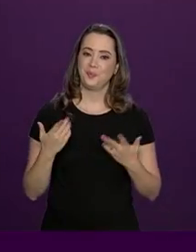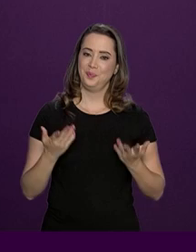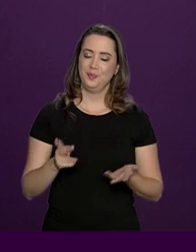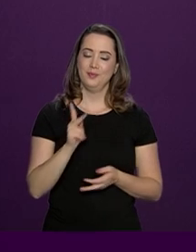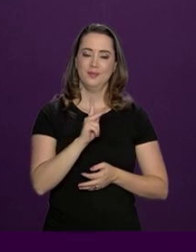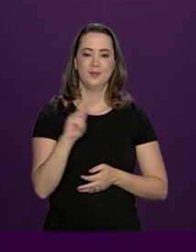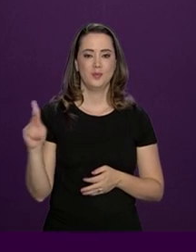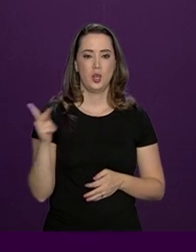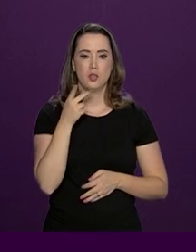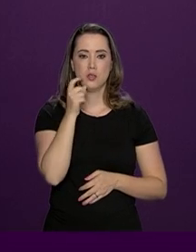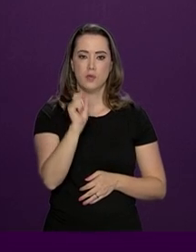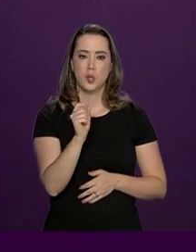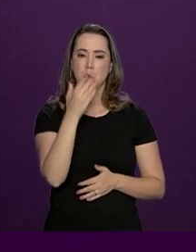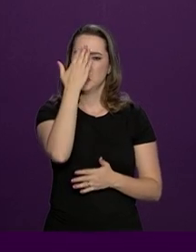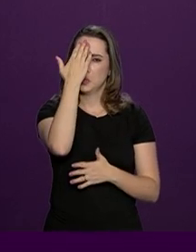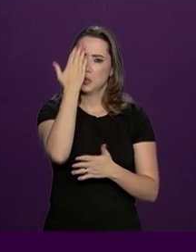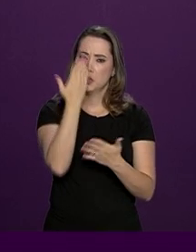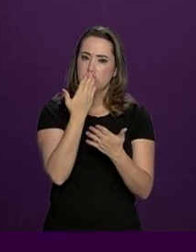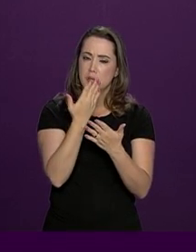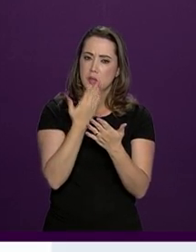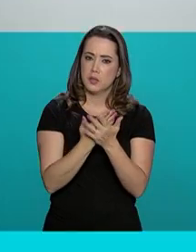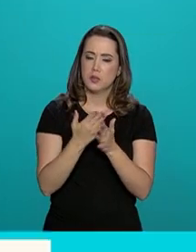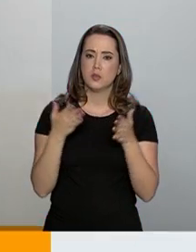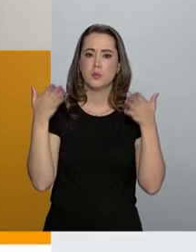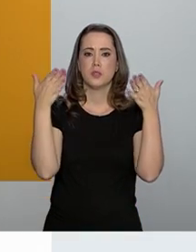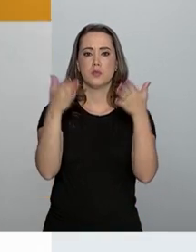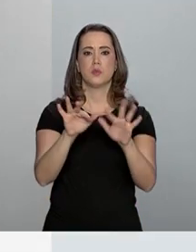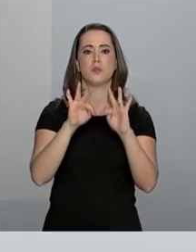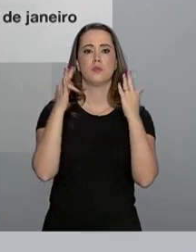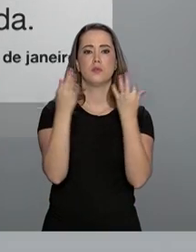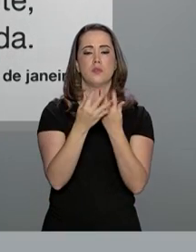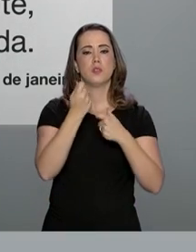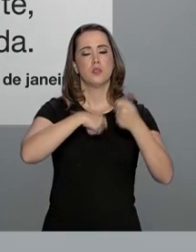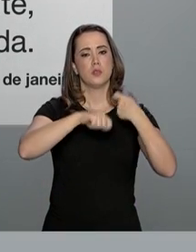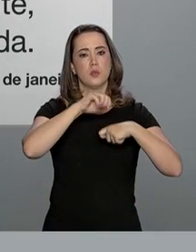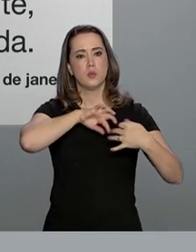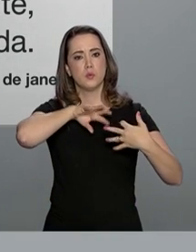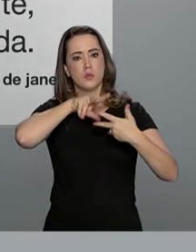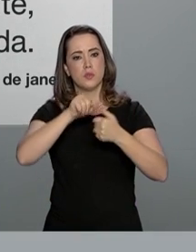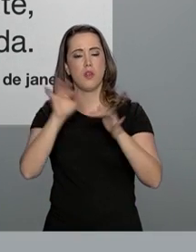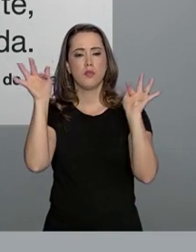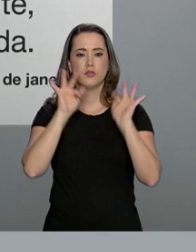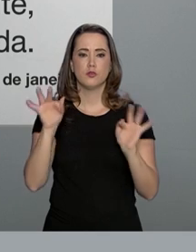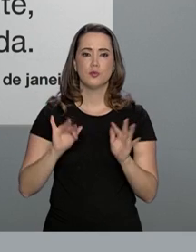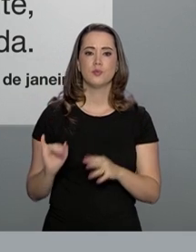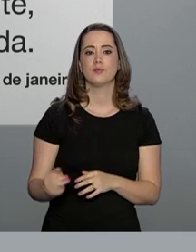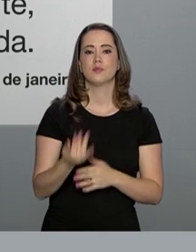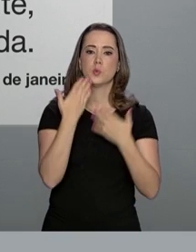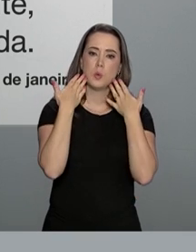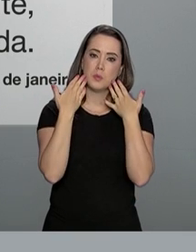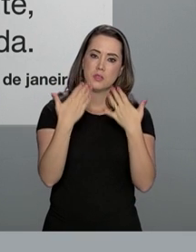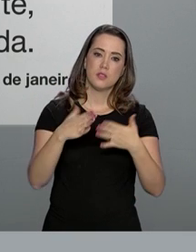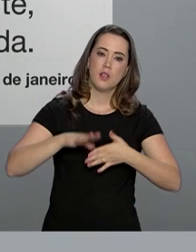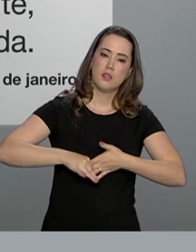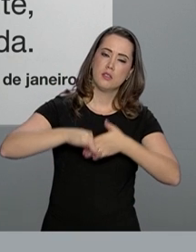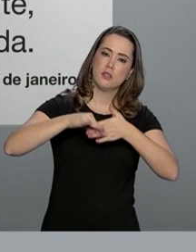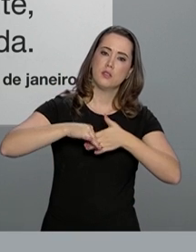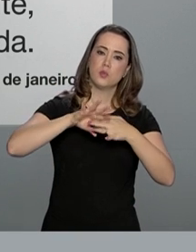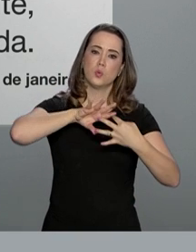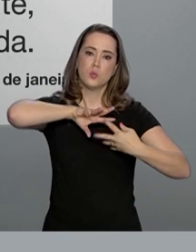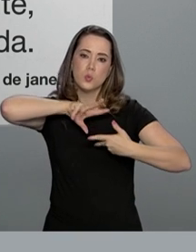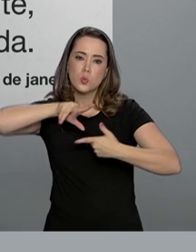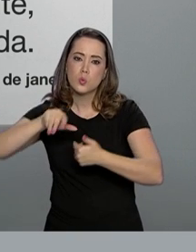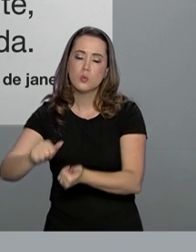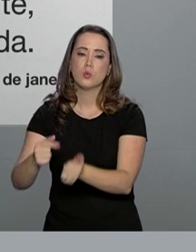O presidente disse que está confiante em participar do Fórum Econômico Mundial e feliz com a oportunidade de apresentar a